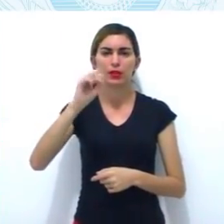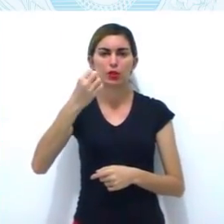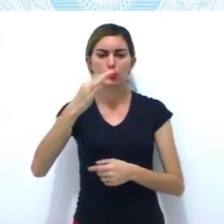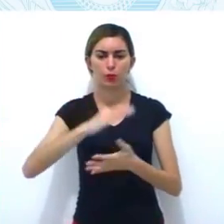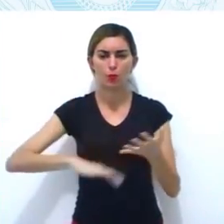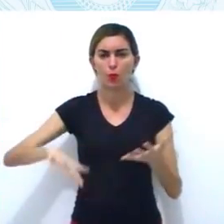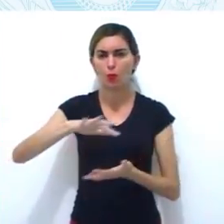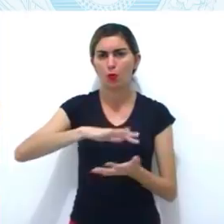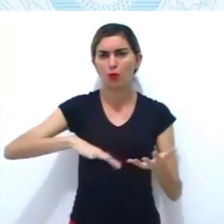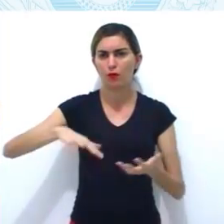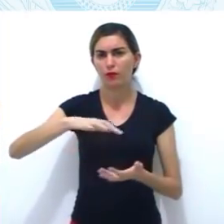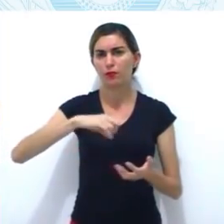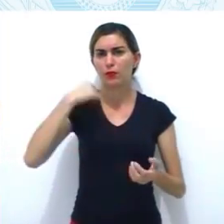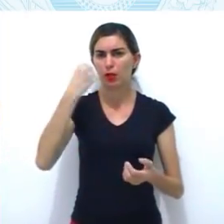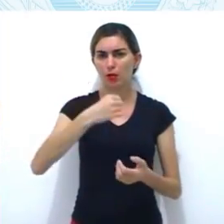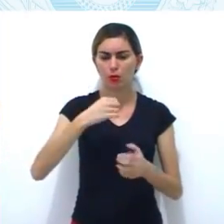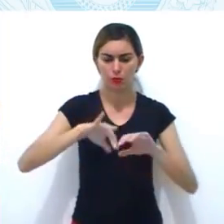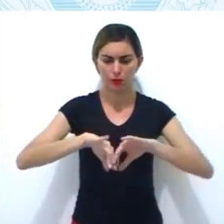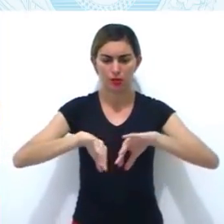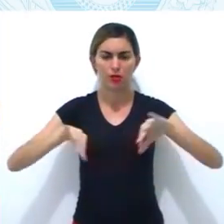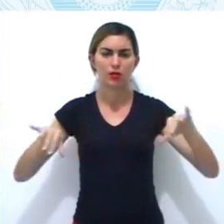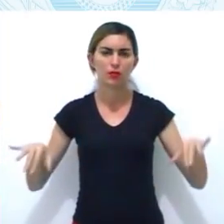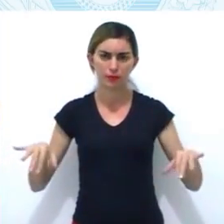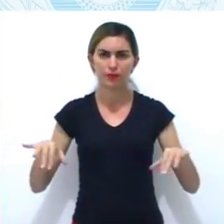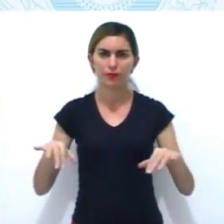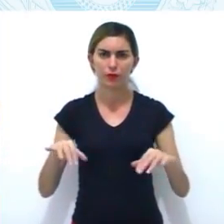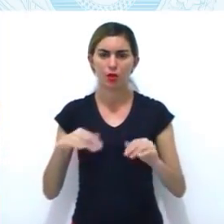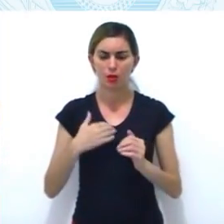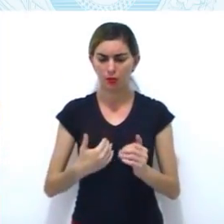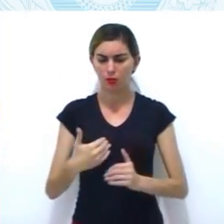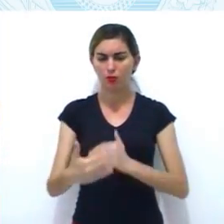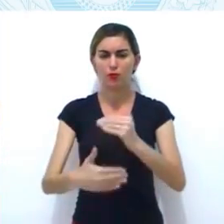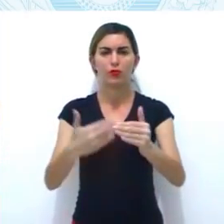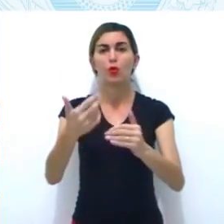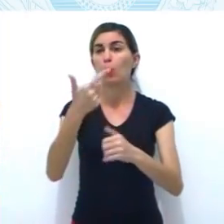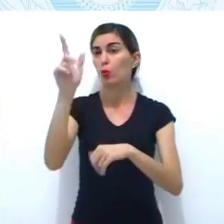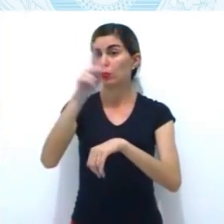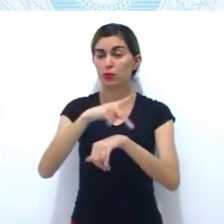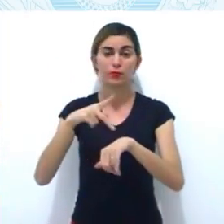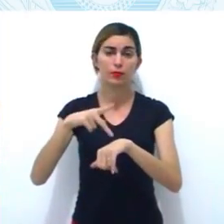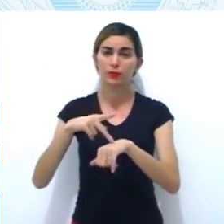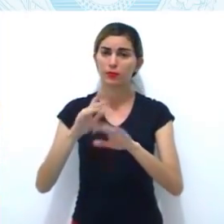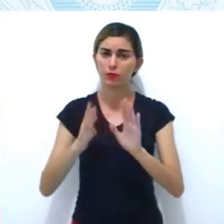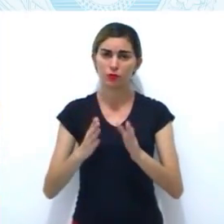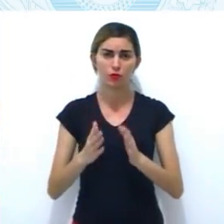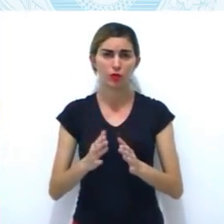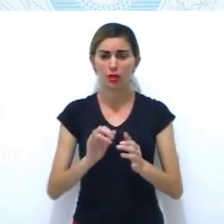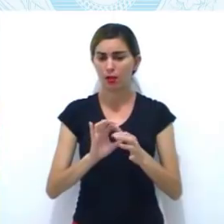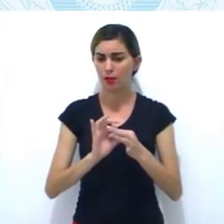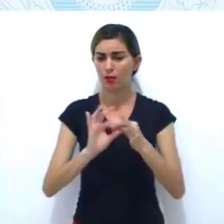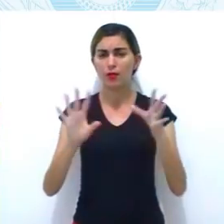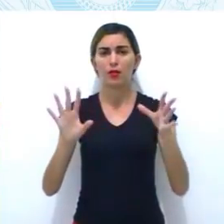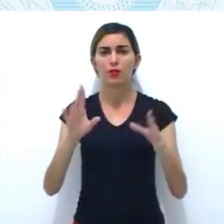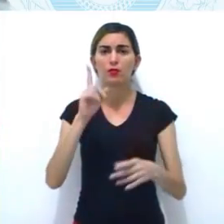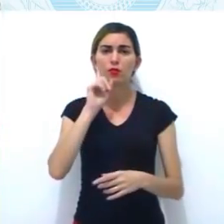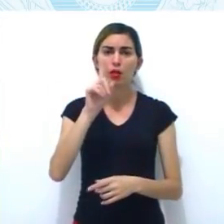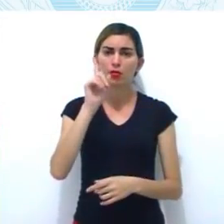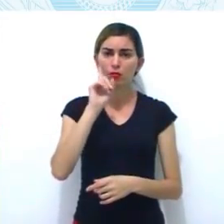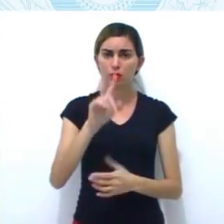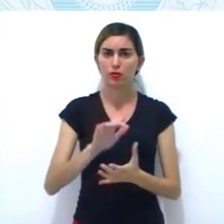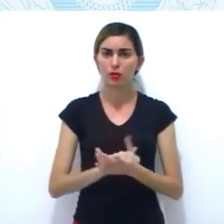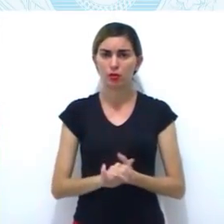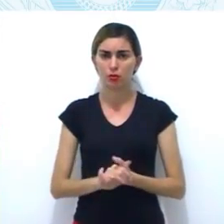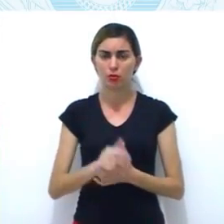dos movimentos separatistas ocorridos em outros países, como a independência dos Estados